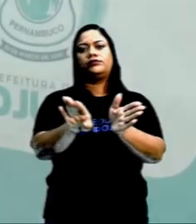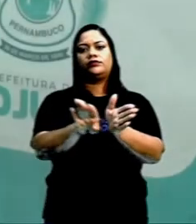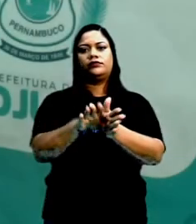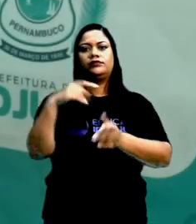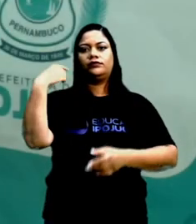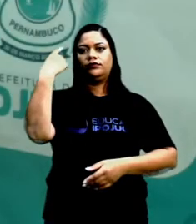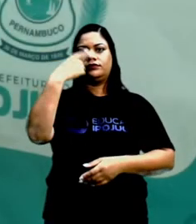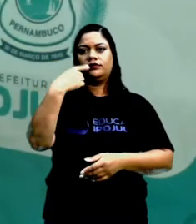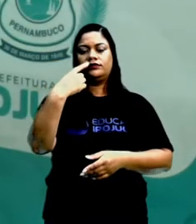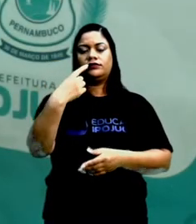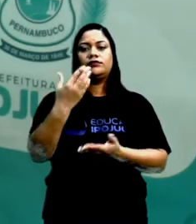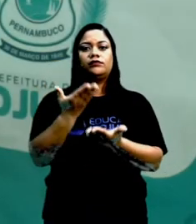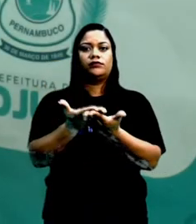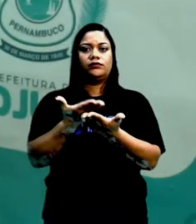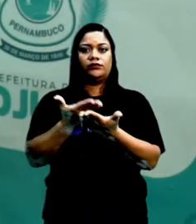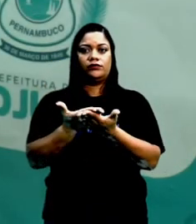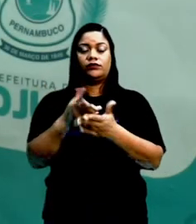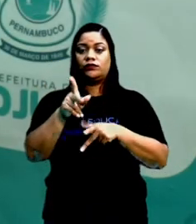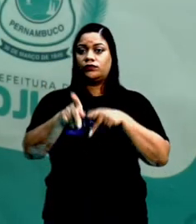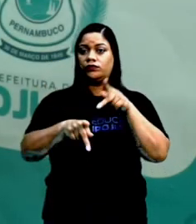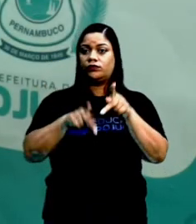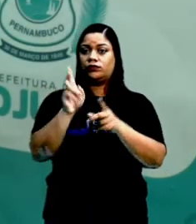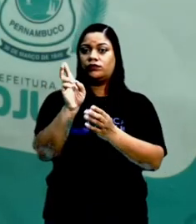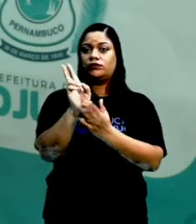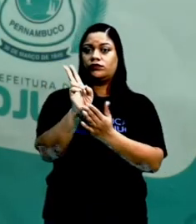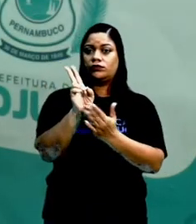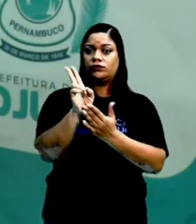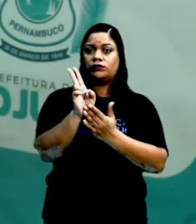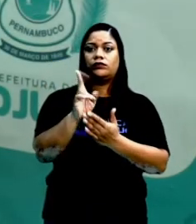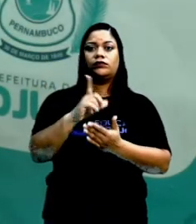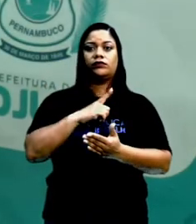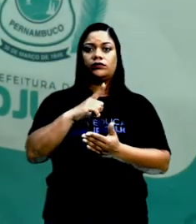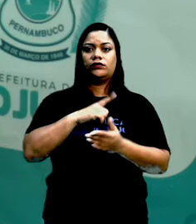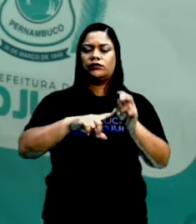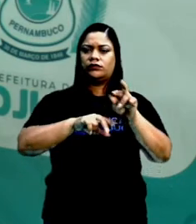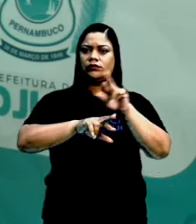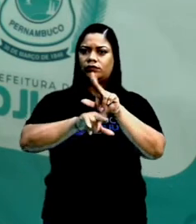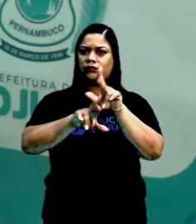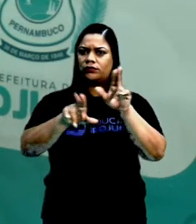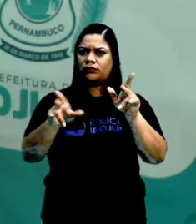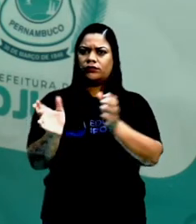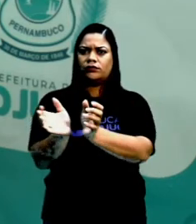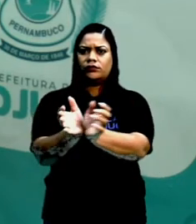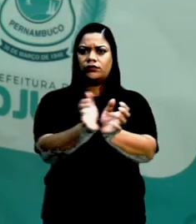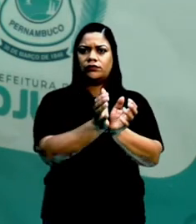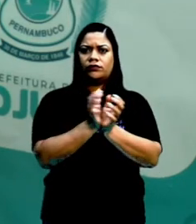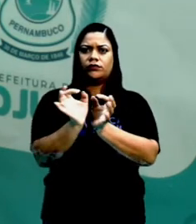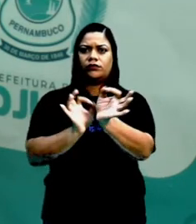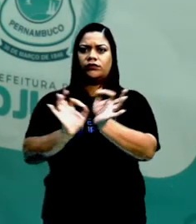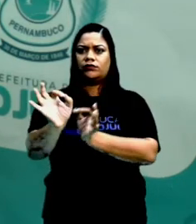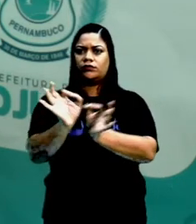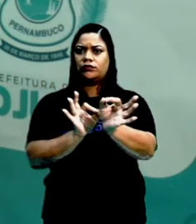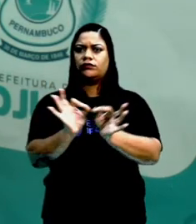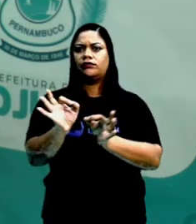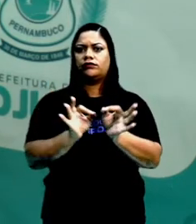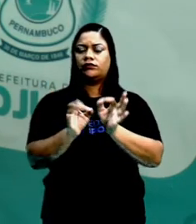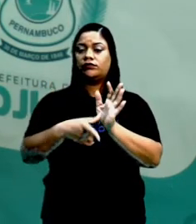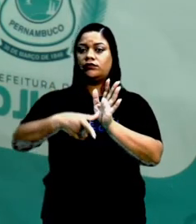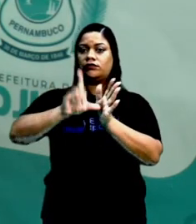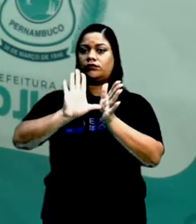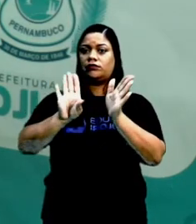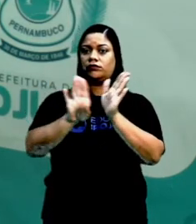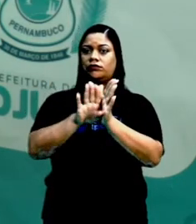história. Nós vimos aqui que os povos indígenas, eles tinham lá diversas civilizações antes da chegada dos espanhóis.